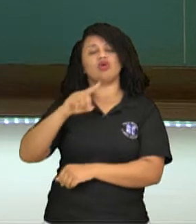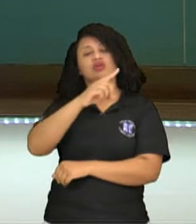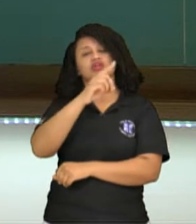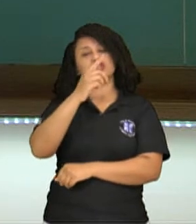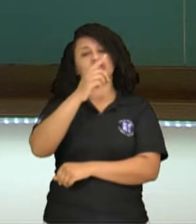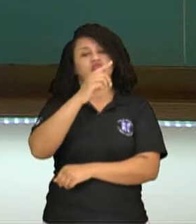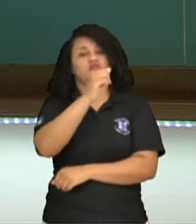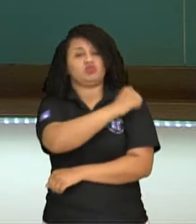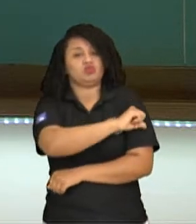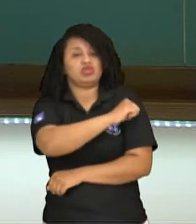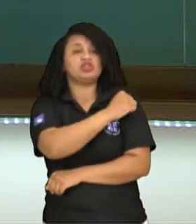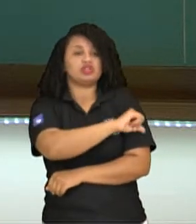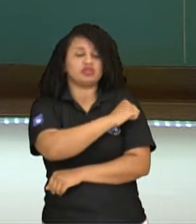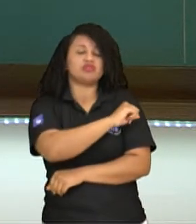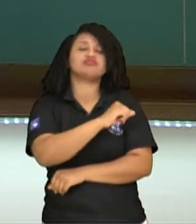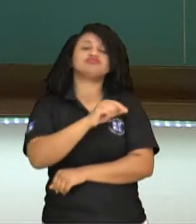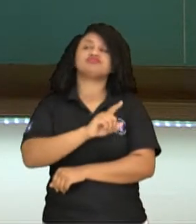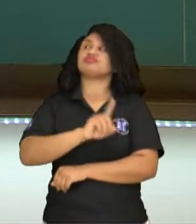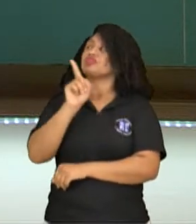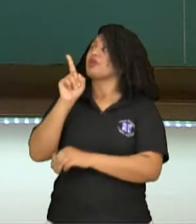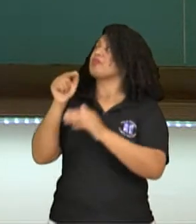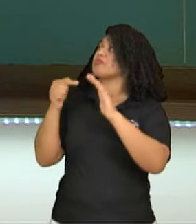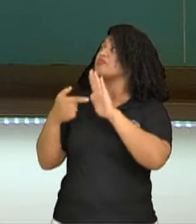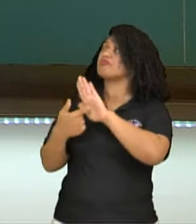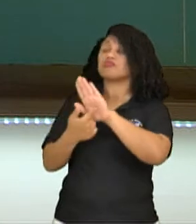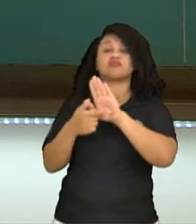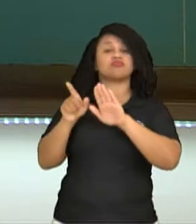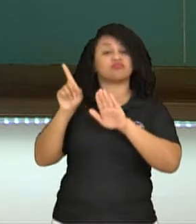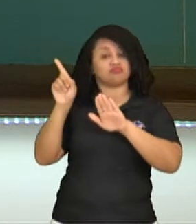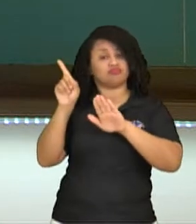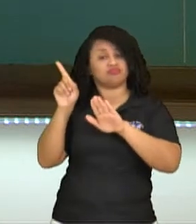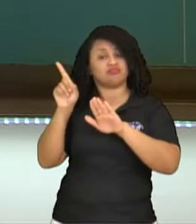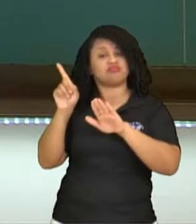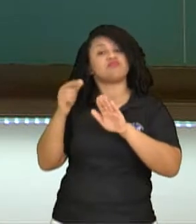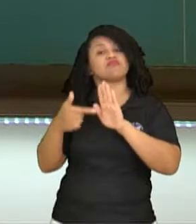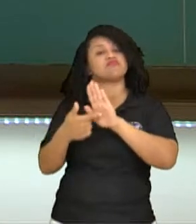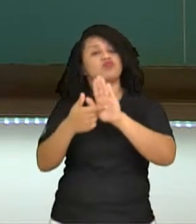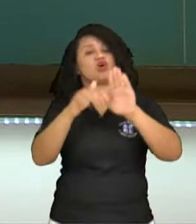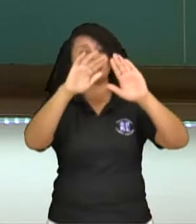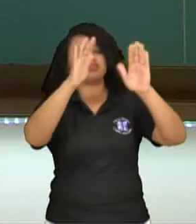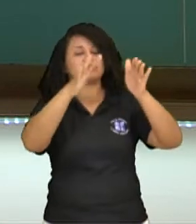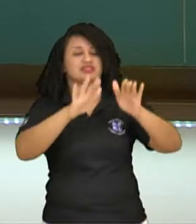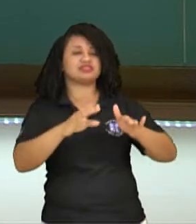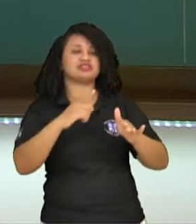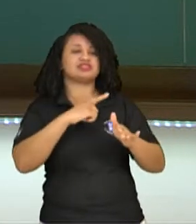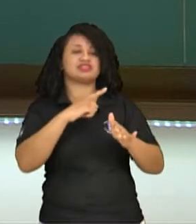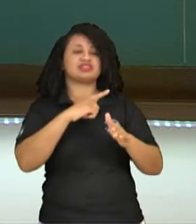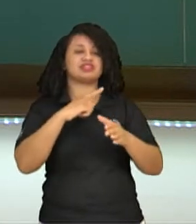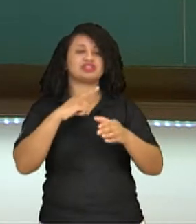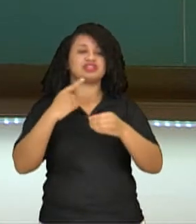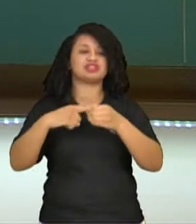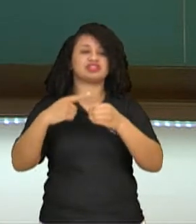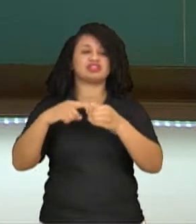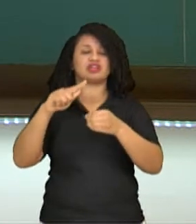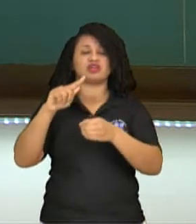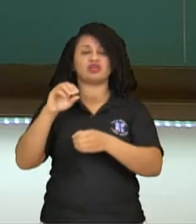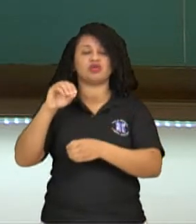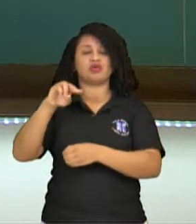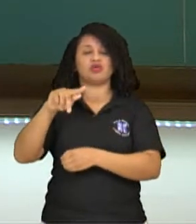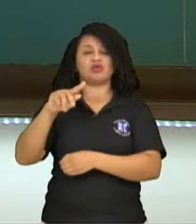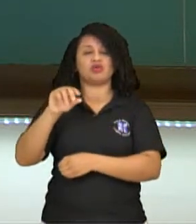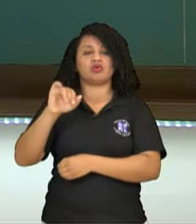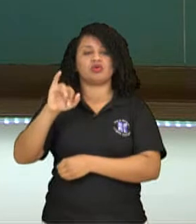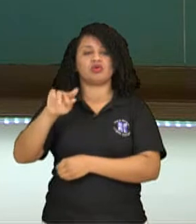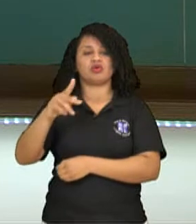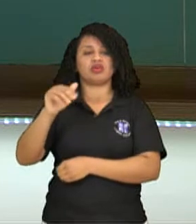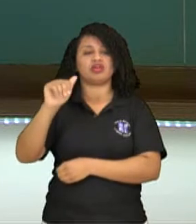profetas, mas ele fez toda a escultura lá, dos profetas, depois a passagem da Via Sagra lá em Congonhas, em Minas Gerais, em Congonhas, né,